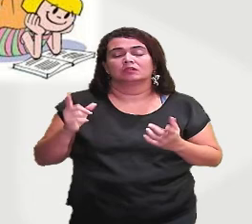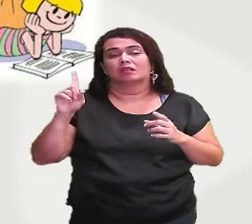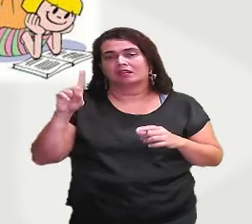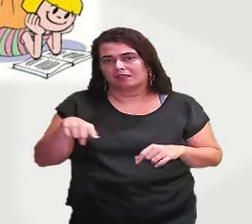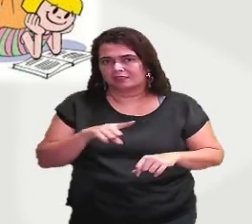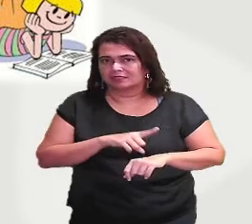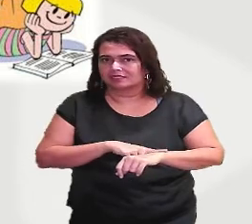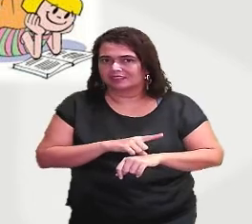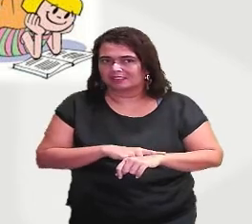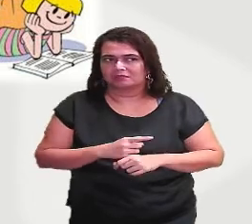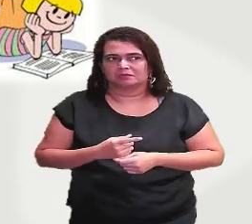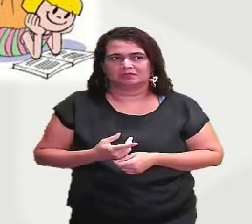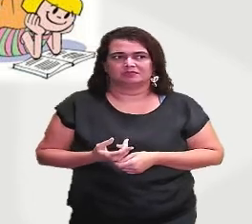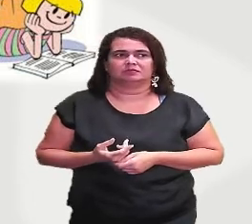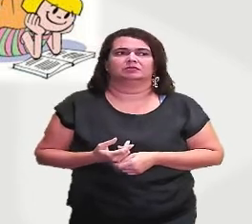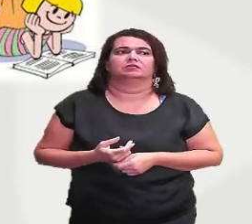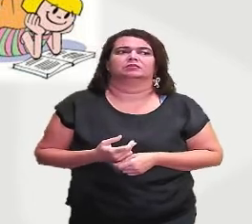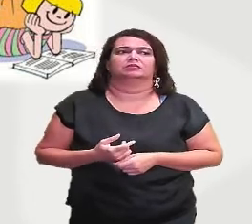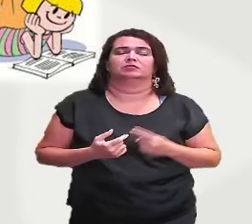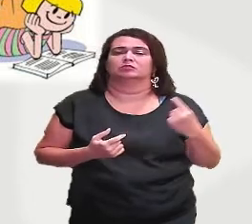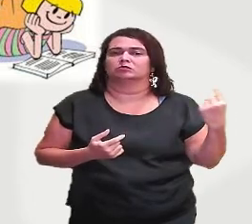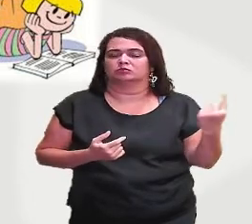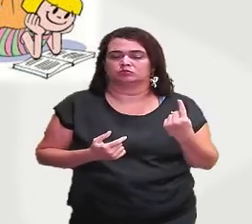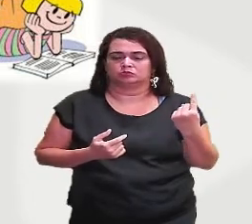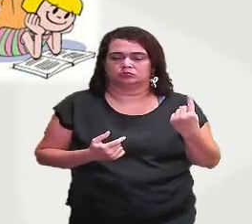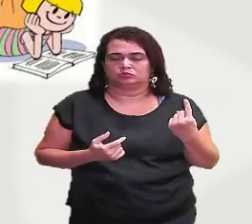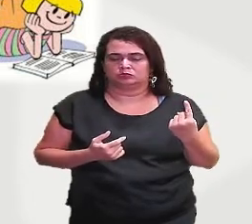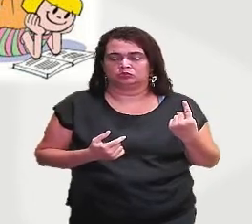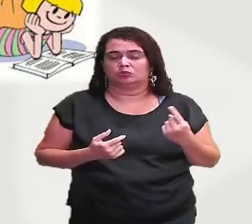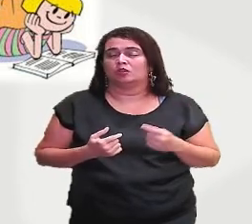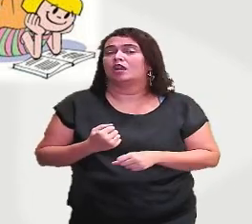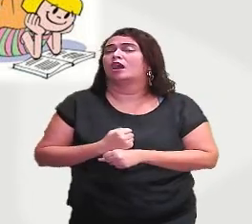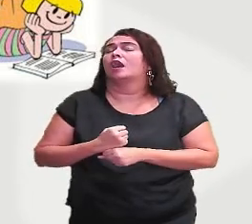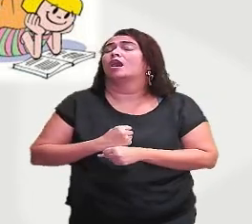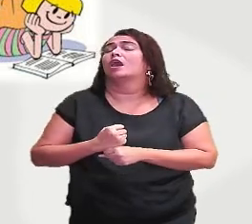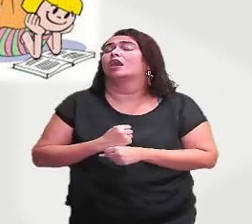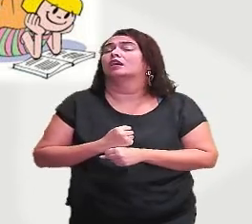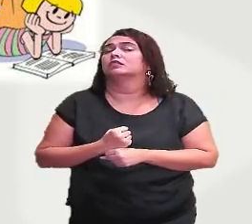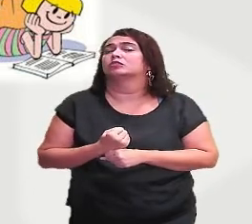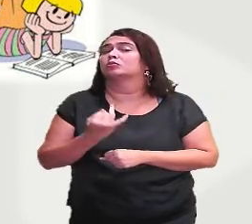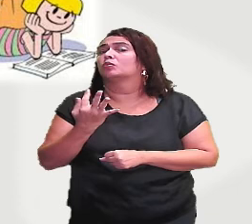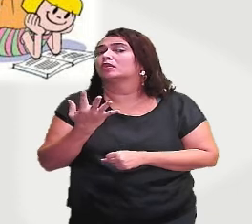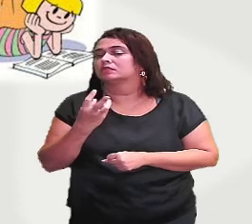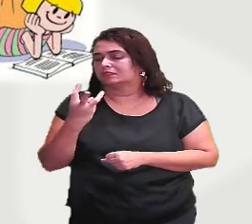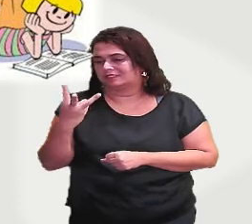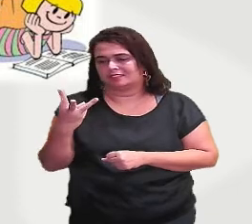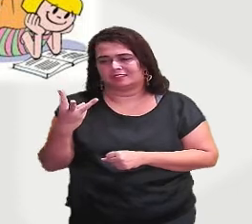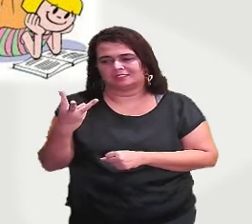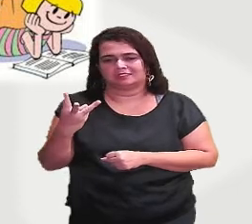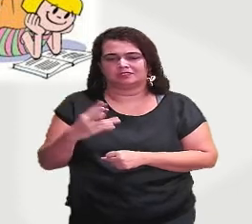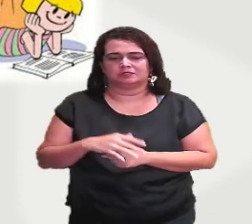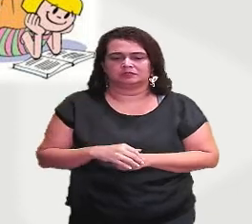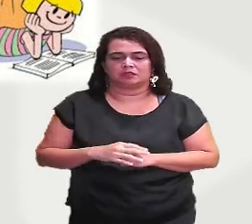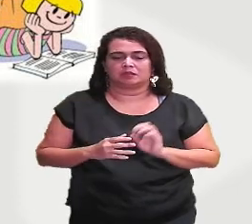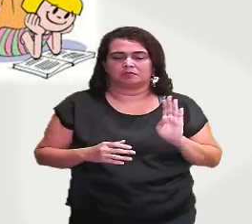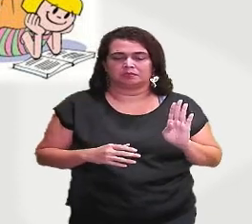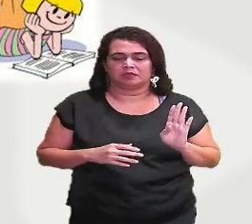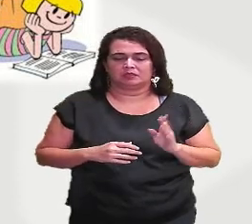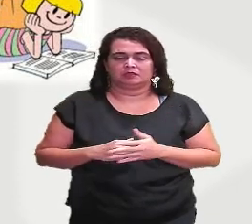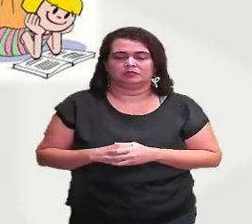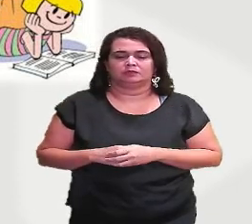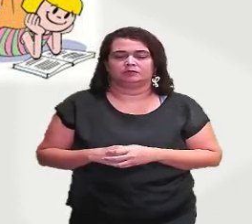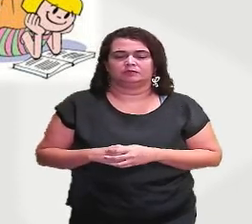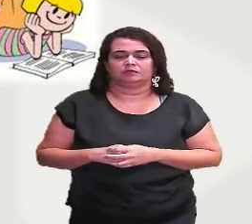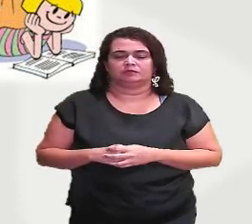Justamente, tempo, né? Em quanto tempo que ele vai sair dessa cidade? No caso, daqui a três anos. Já na letra B, vão